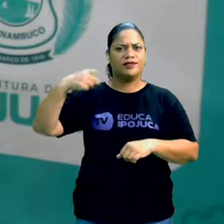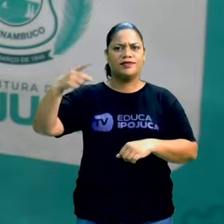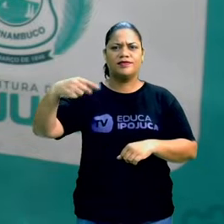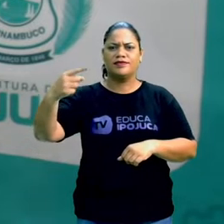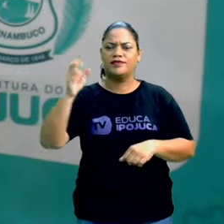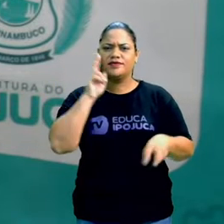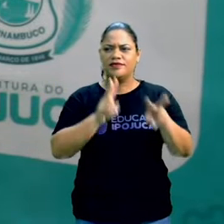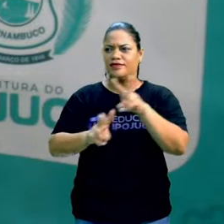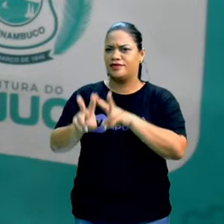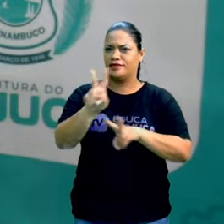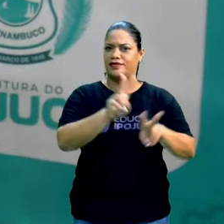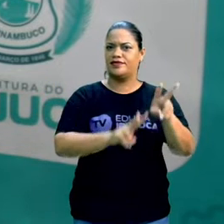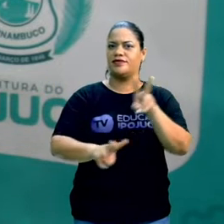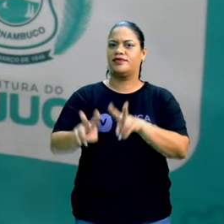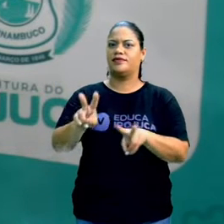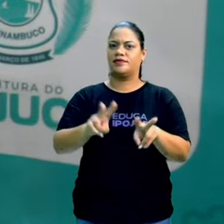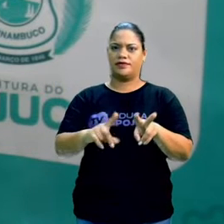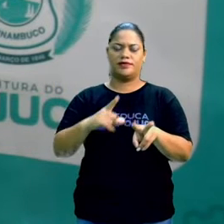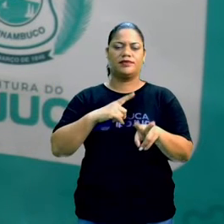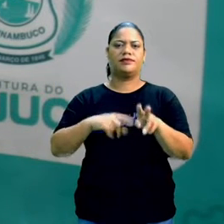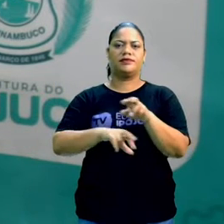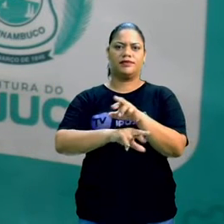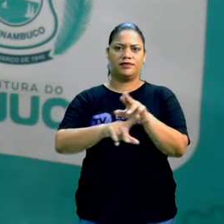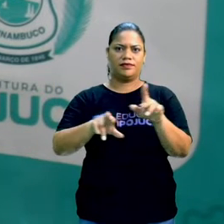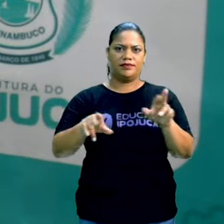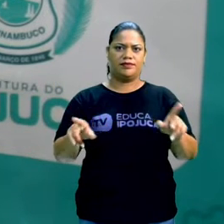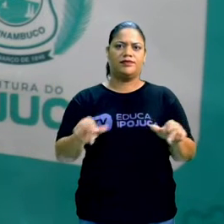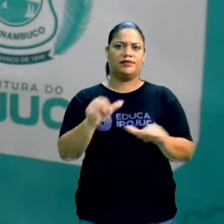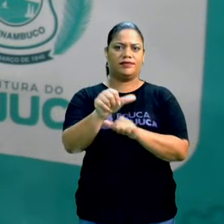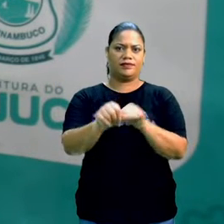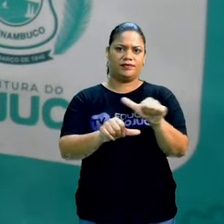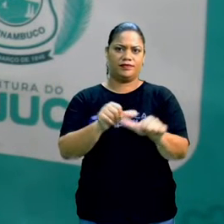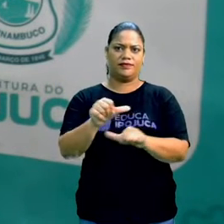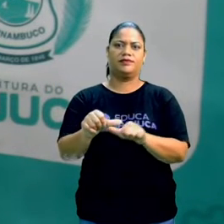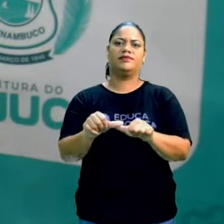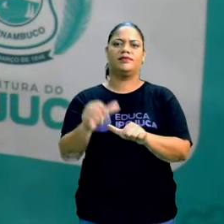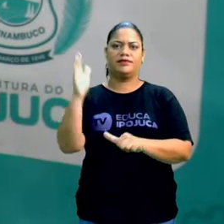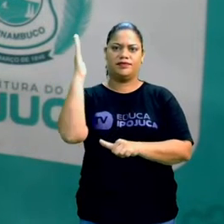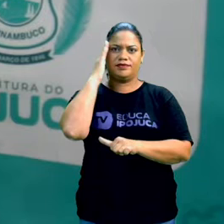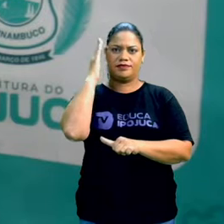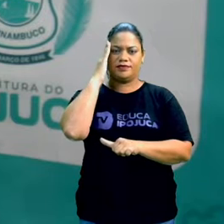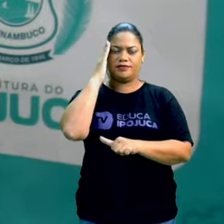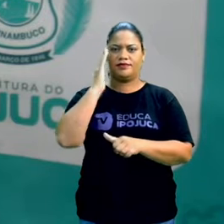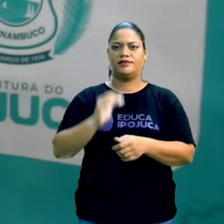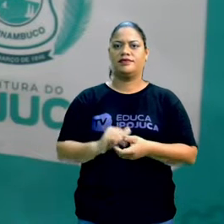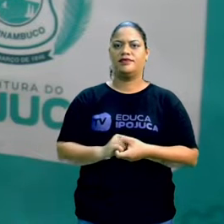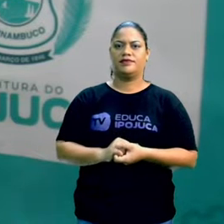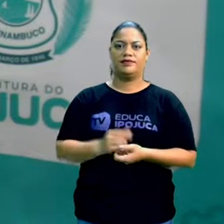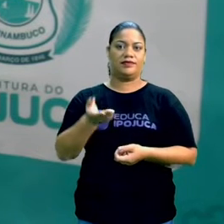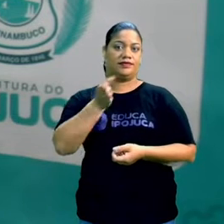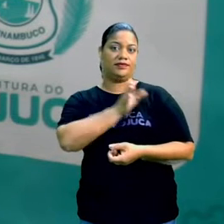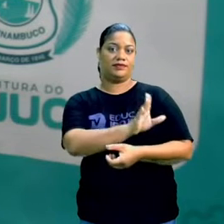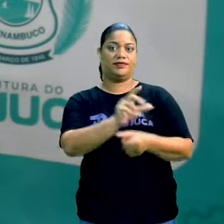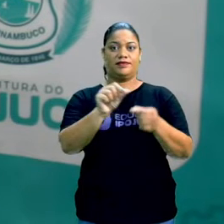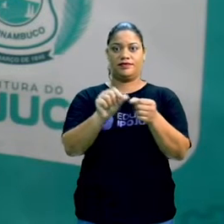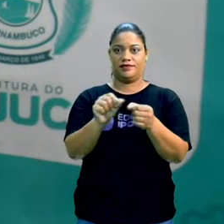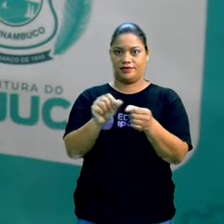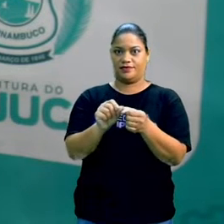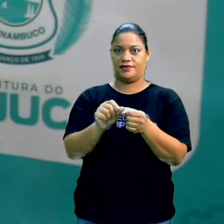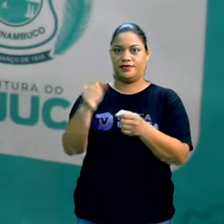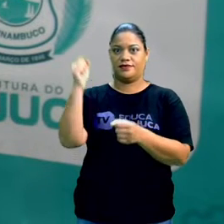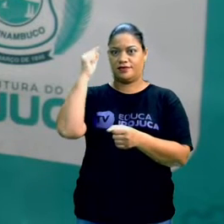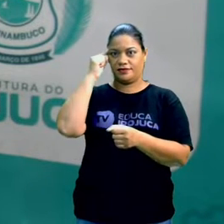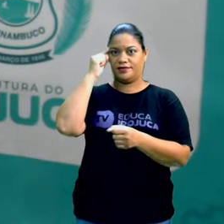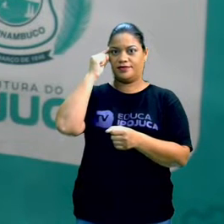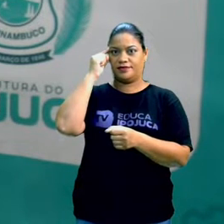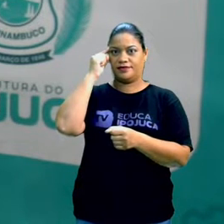observar que você faz várias dessas transformações e que você vai entender. Se você não quer fazer, você vai ter que